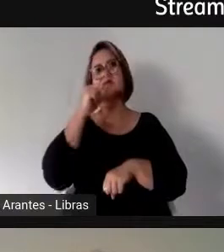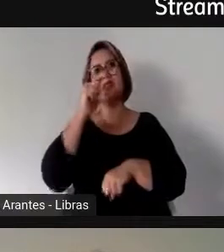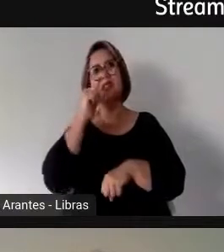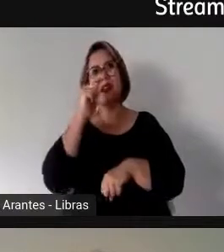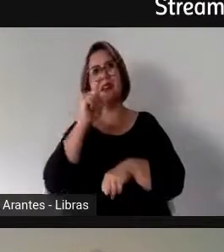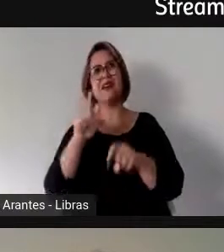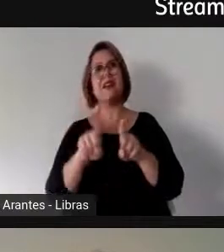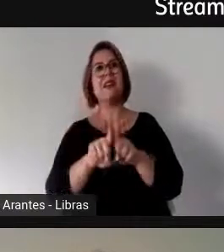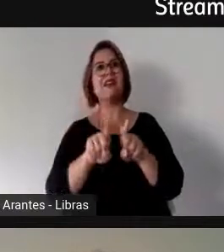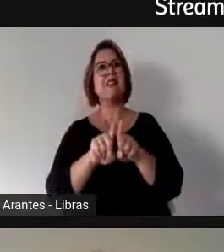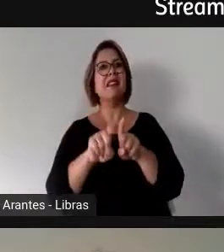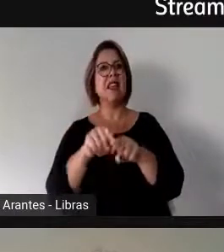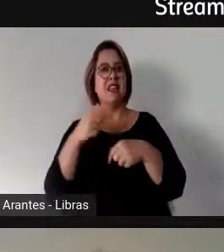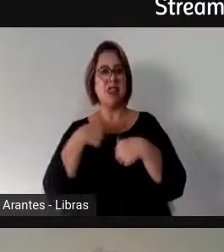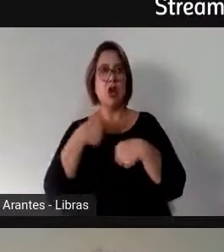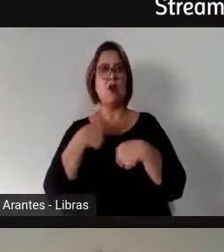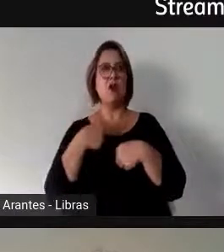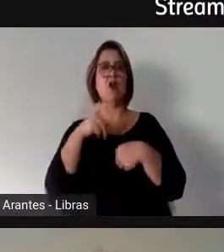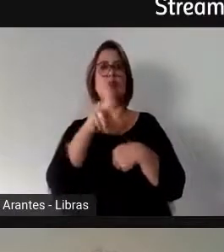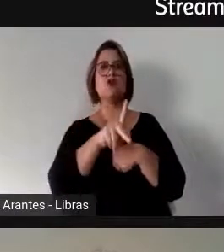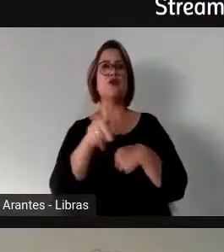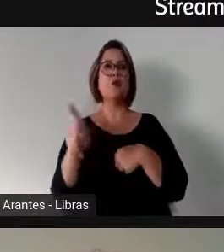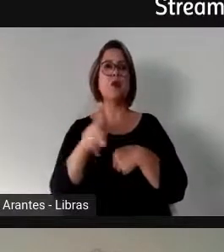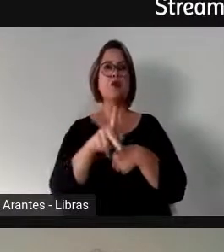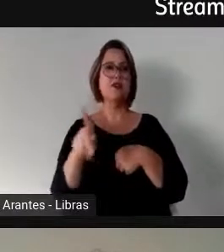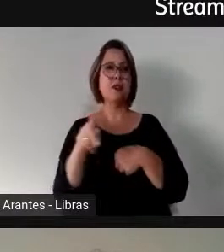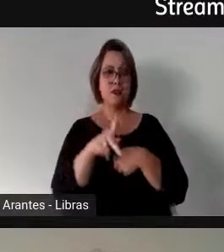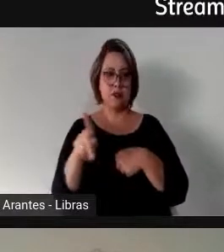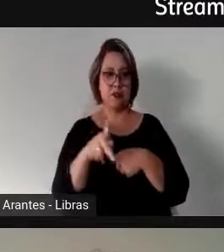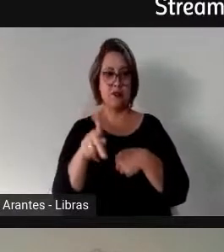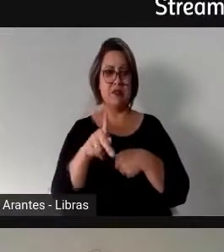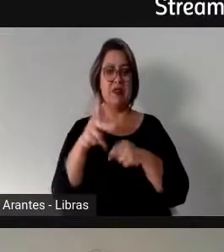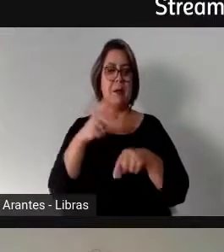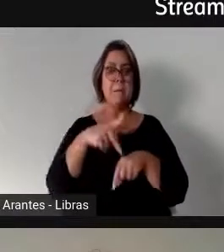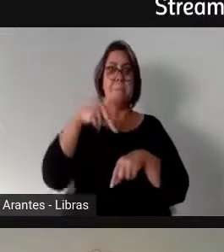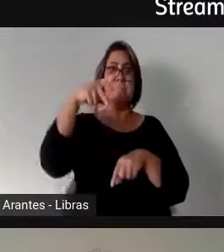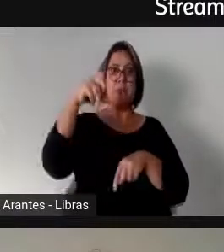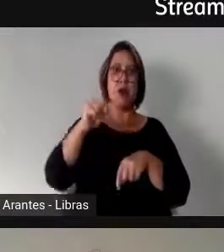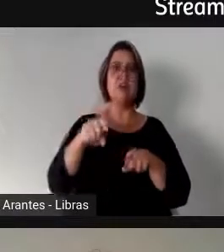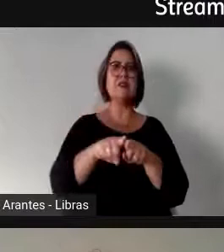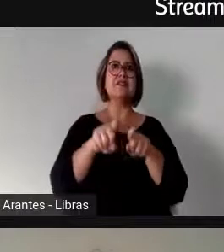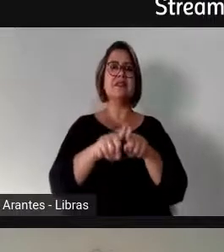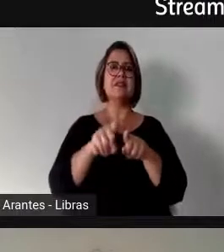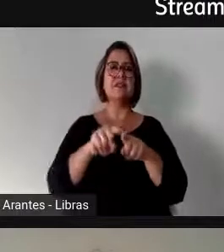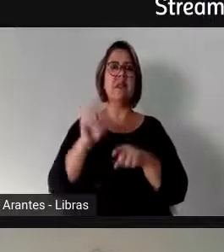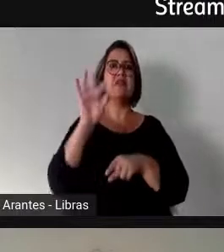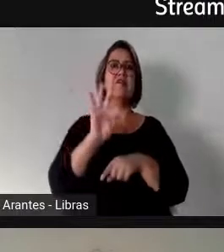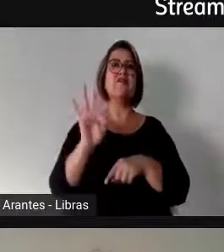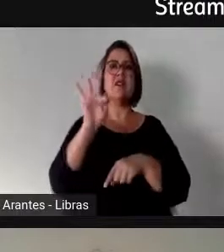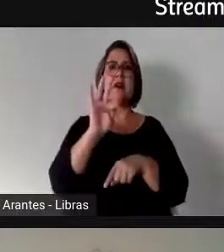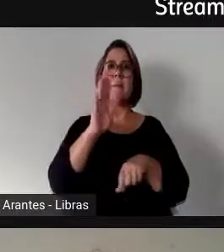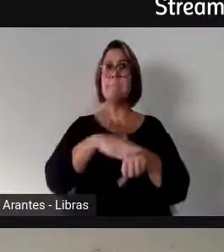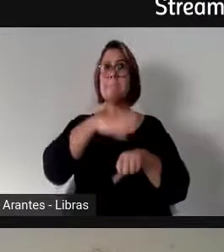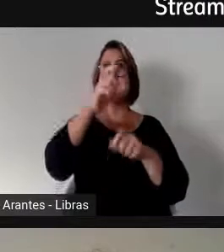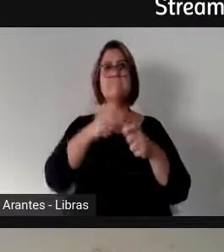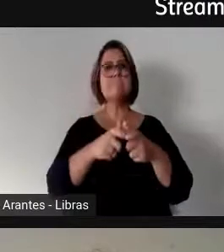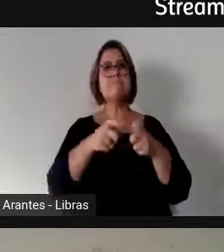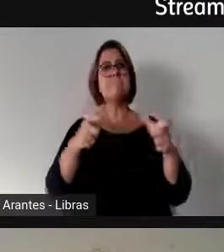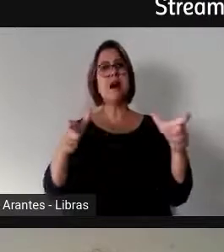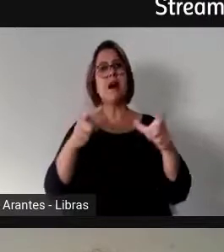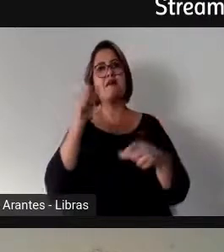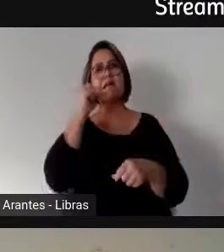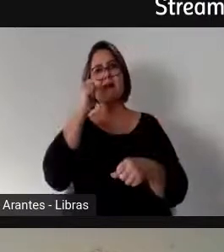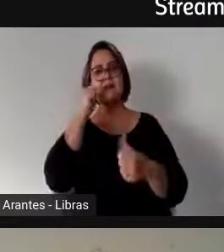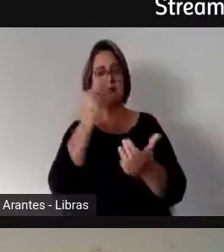direito, eu sou professora, tanto na graduação como na pós-graduação, a maioria visível é de mulheres.